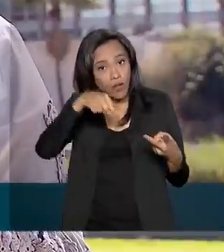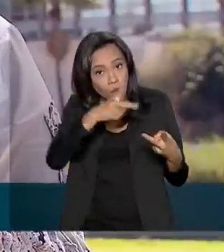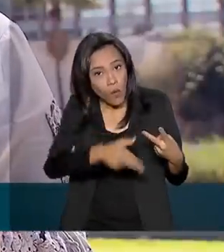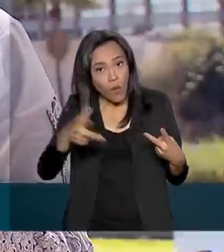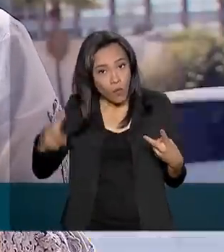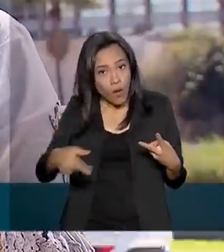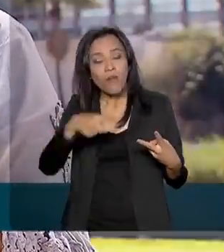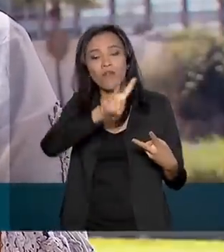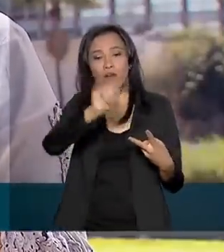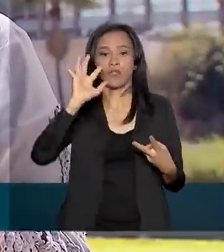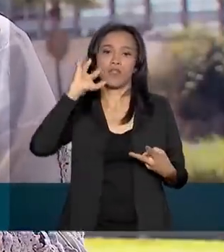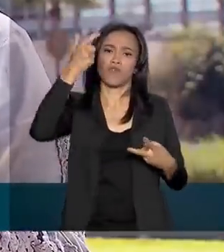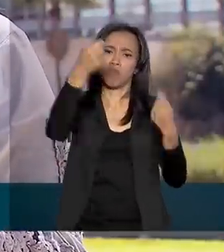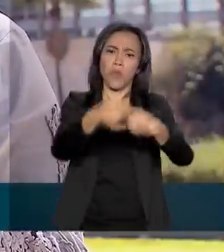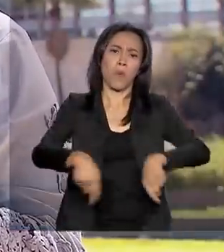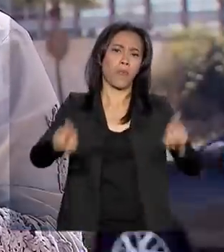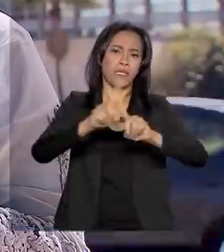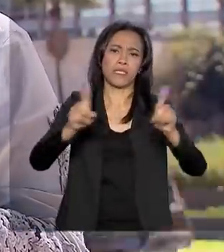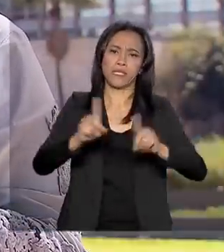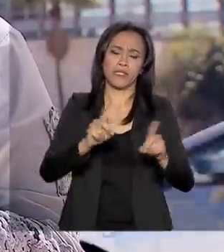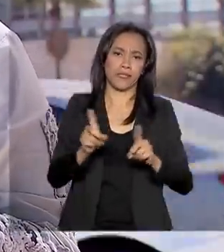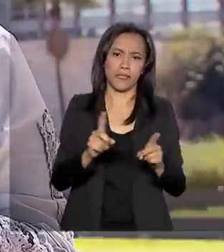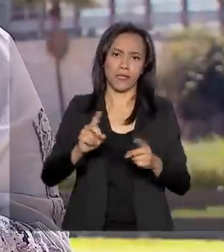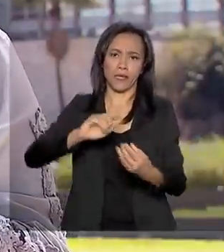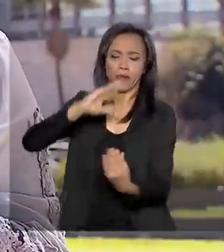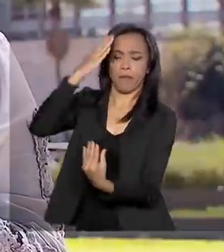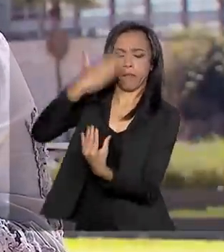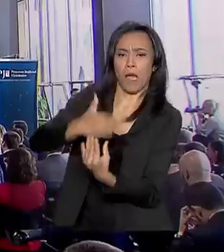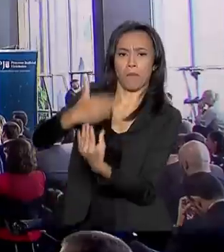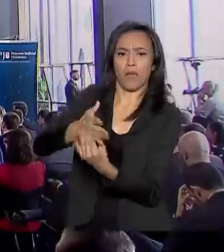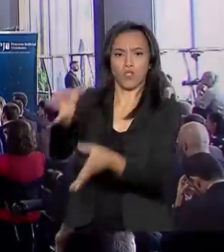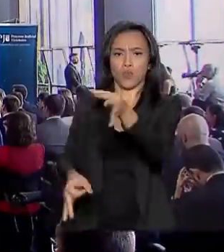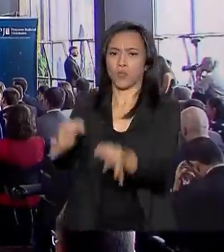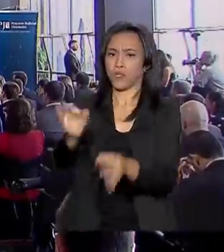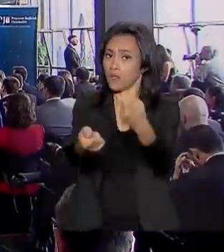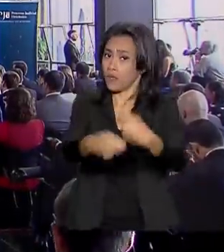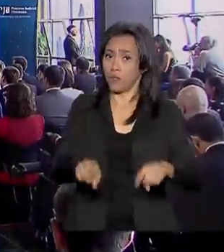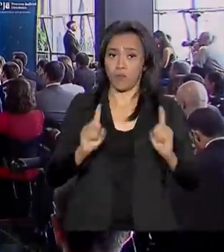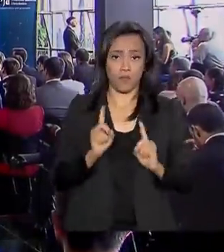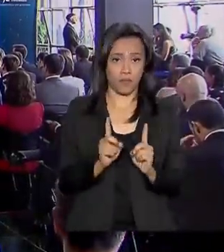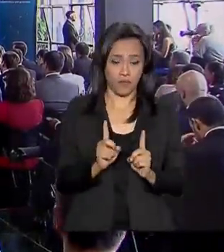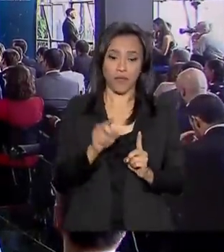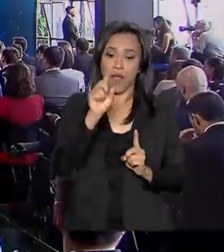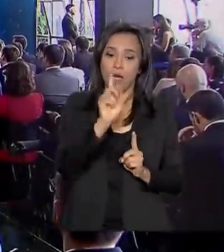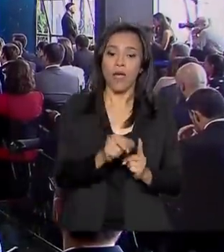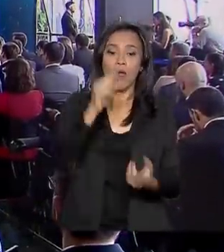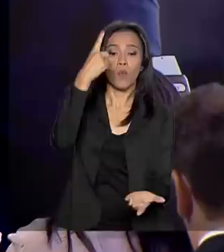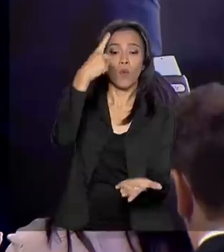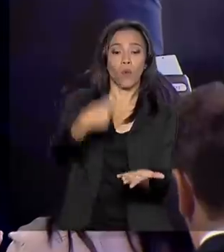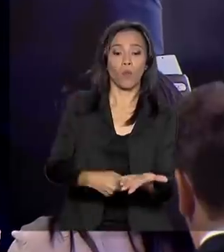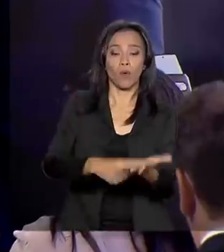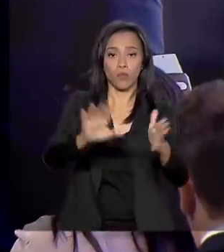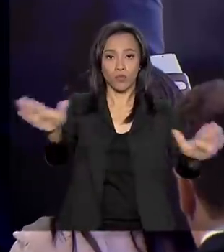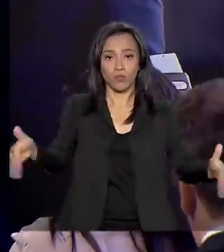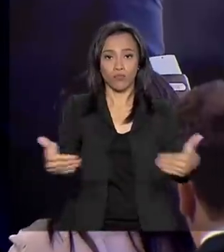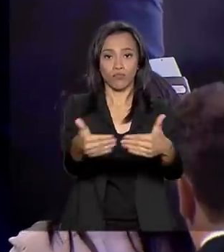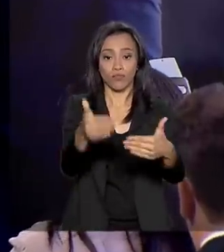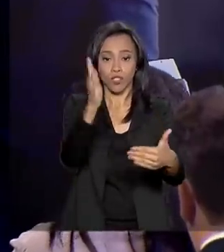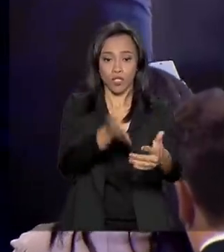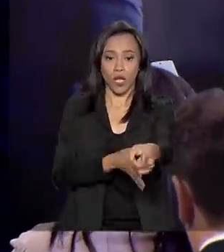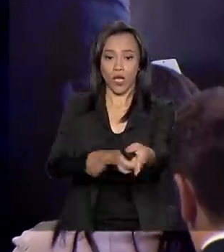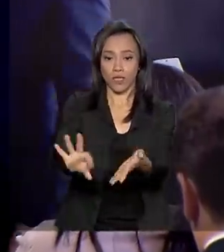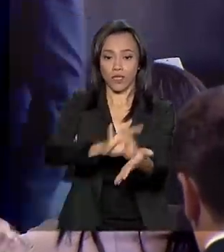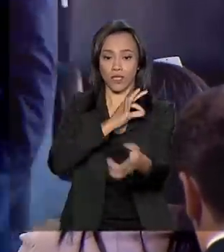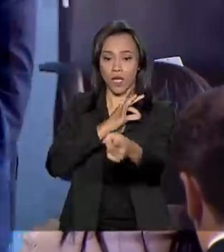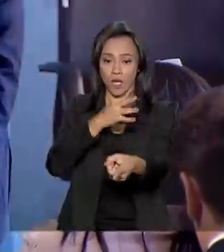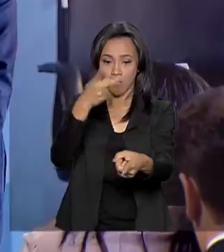rapidamente sem a necessidade de entrar com o processo judicial. Um termo de cooperação técnica foi assinado aqui no Ministério